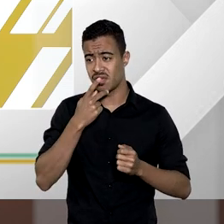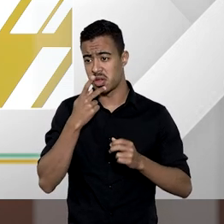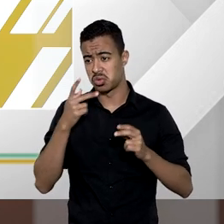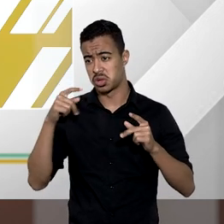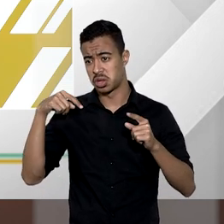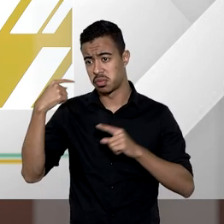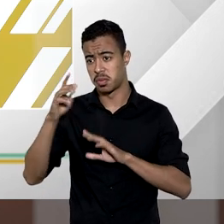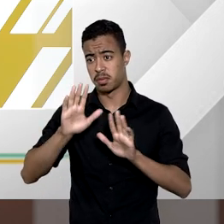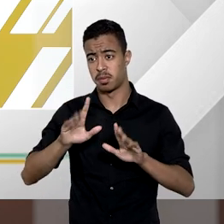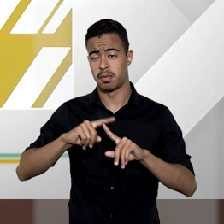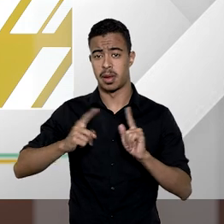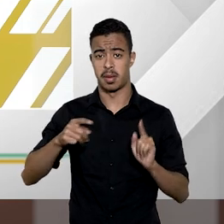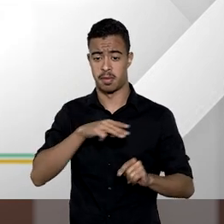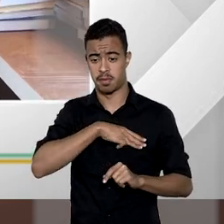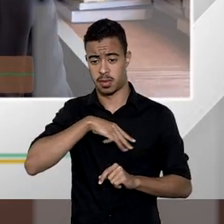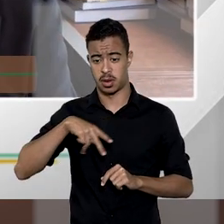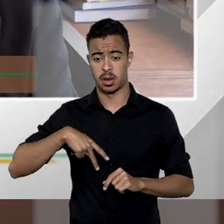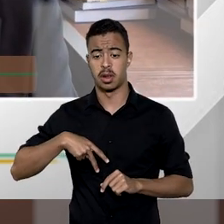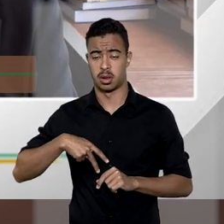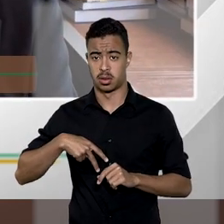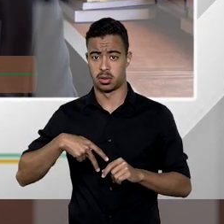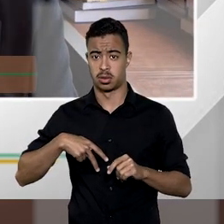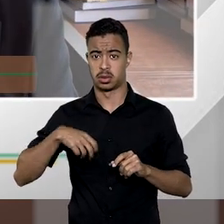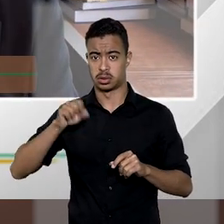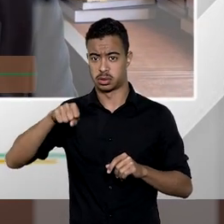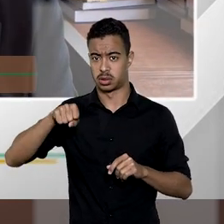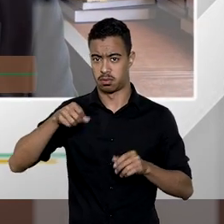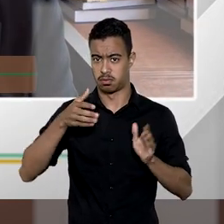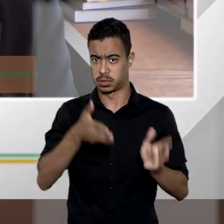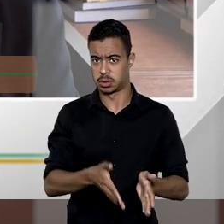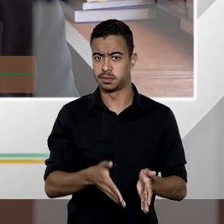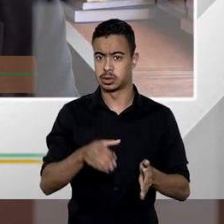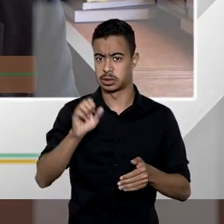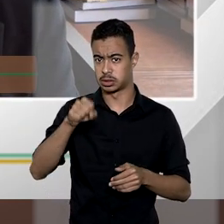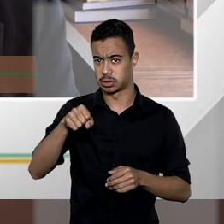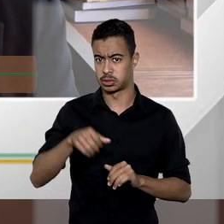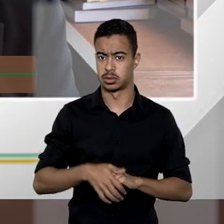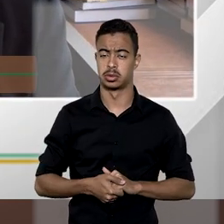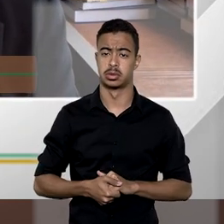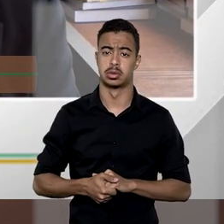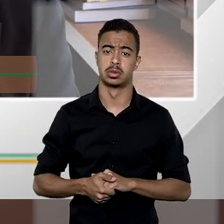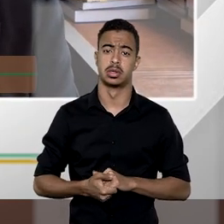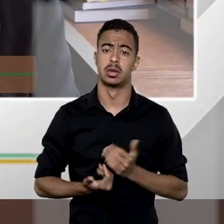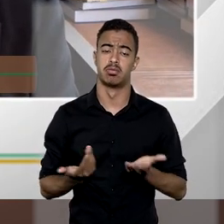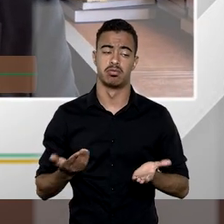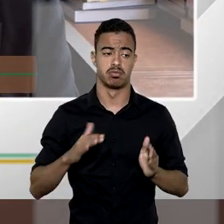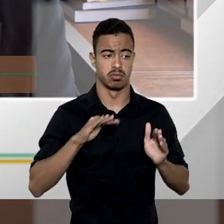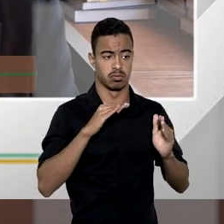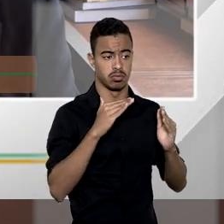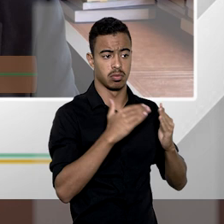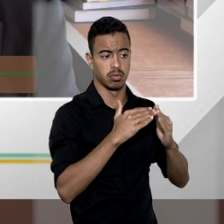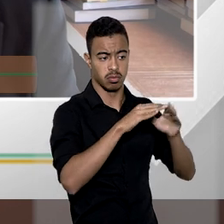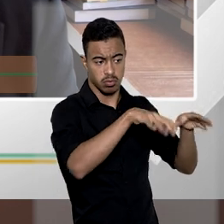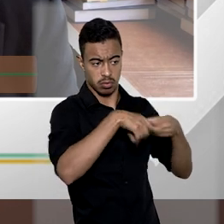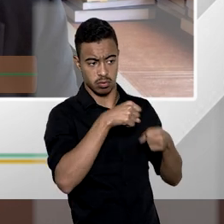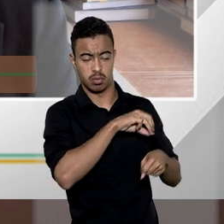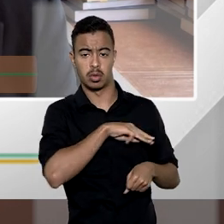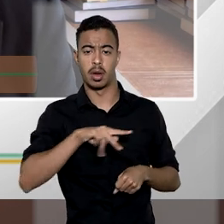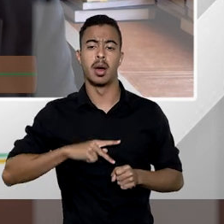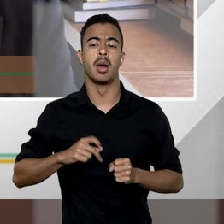Sérgio depois mas de usual o Ministério Público intervém nessas ações nas ações de desapropriação